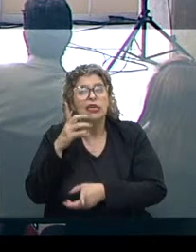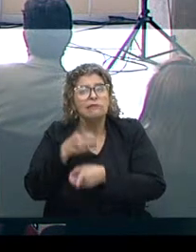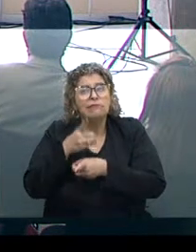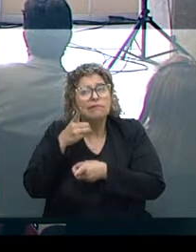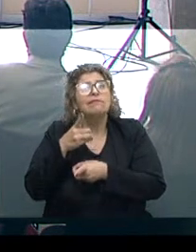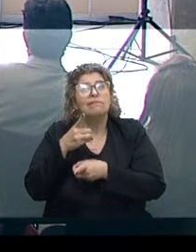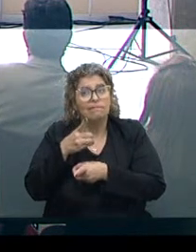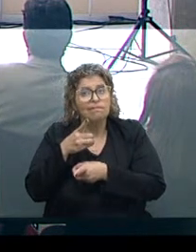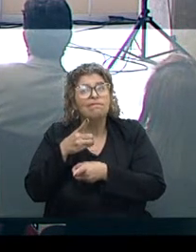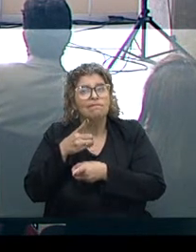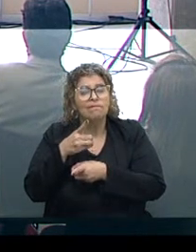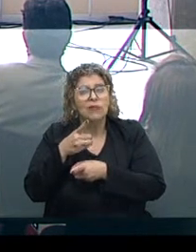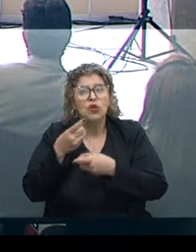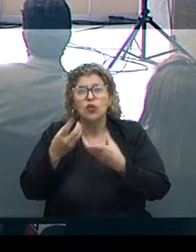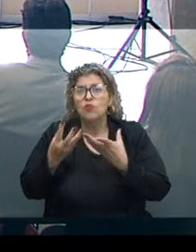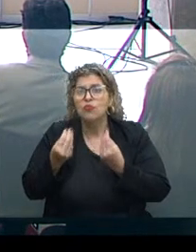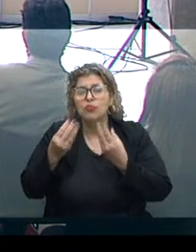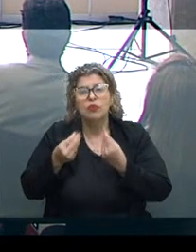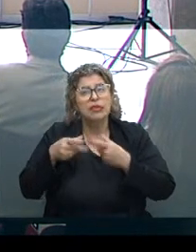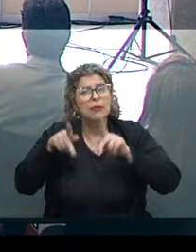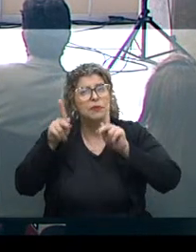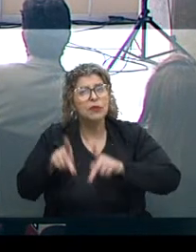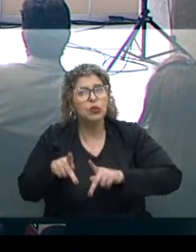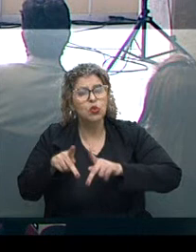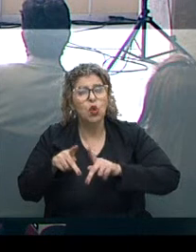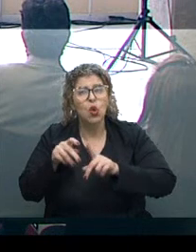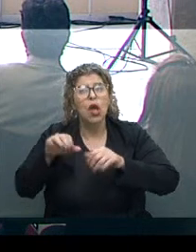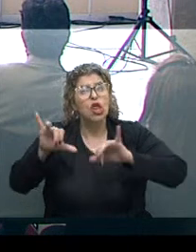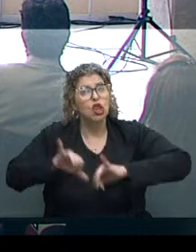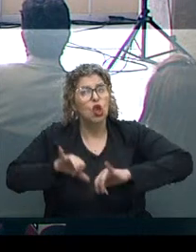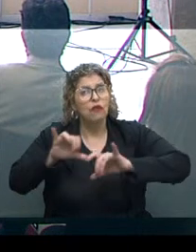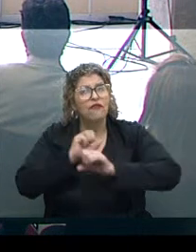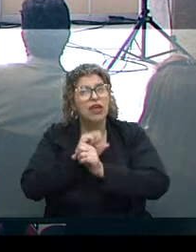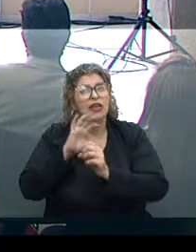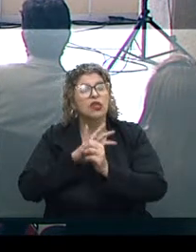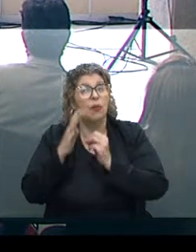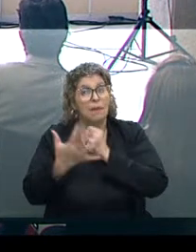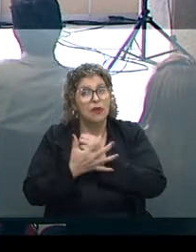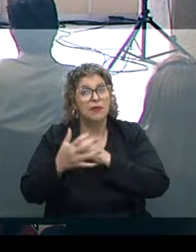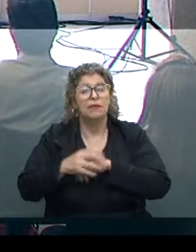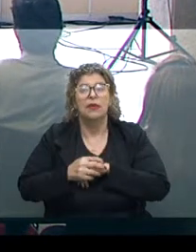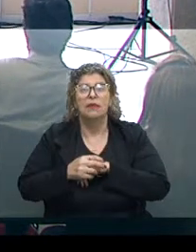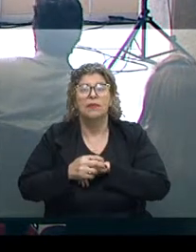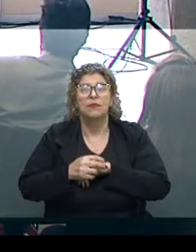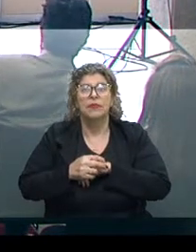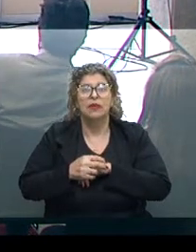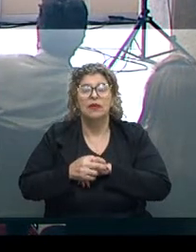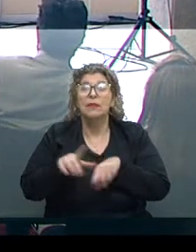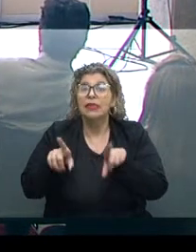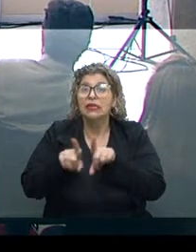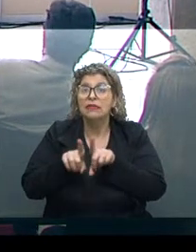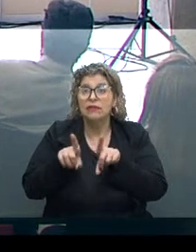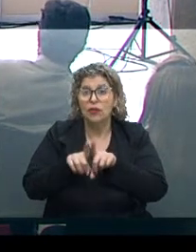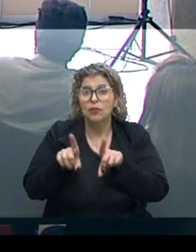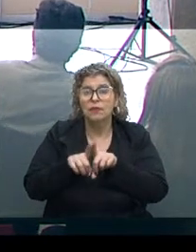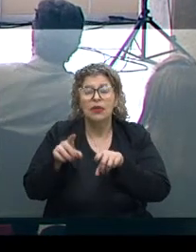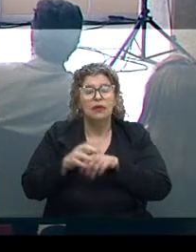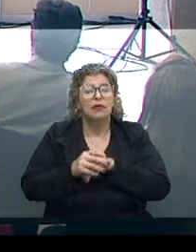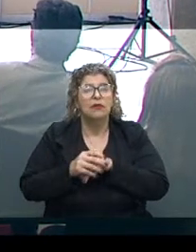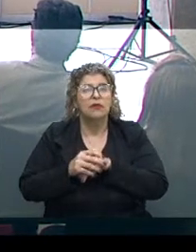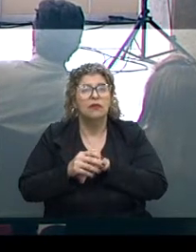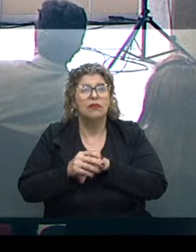muita gente sofrendo com esse processo da pandemia. Mas, ao mesmo tempo, aí, à frente de